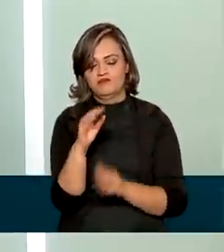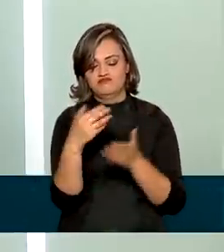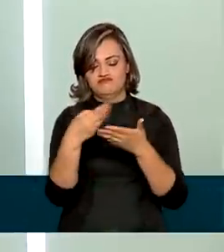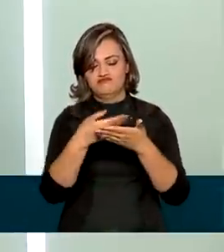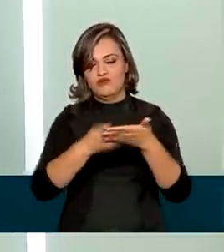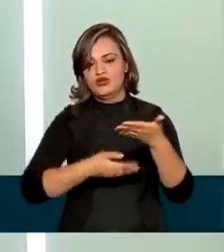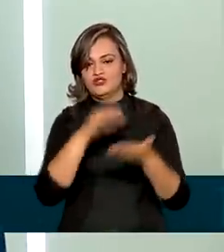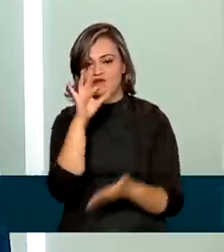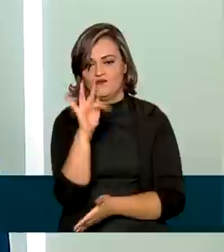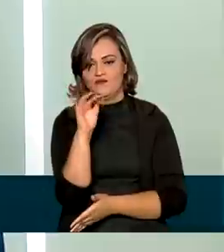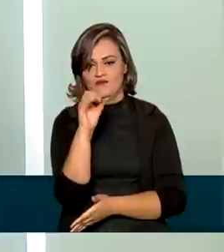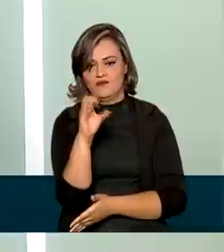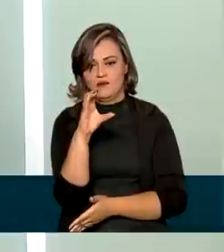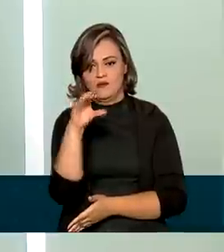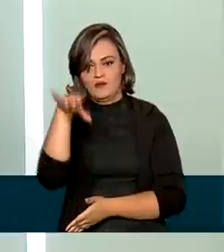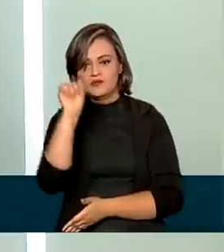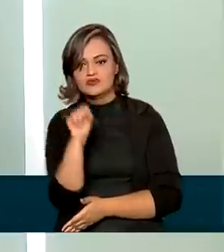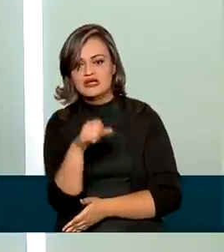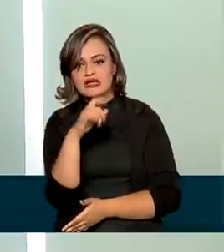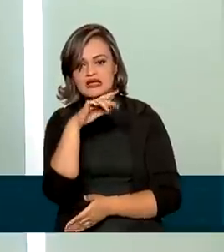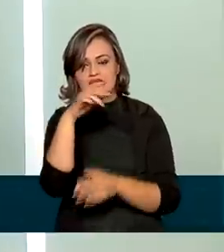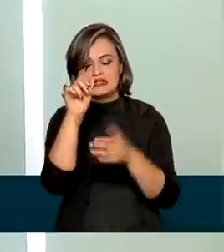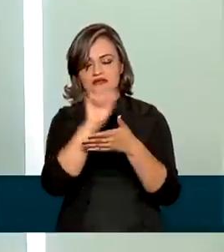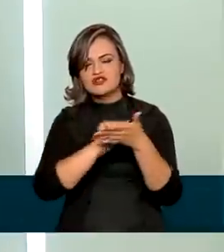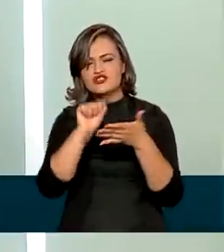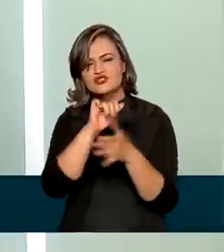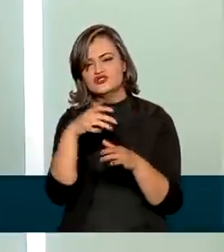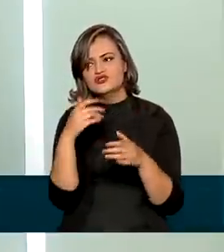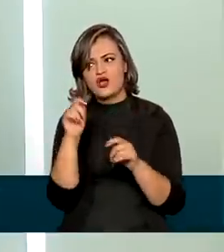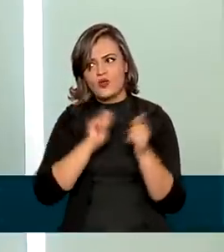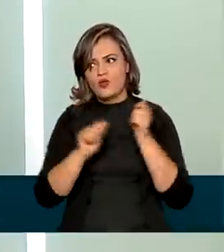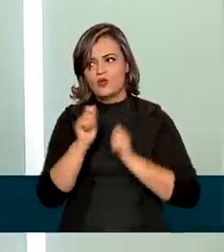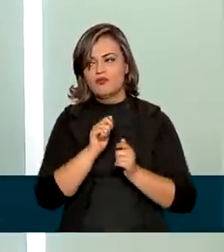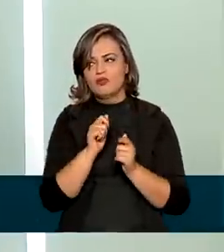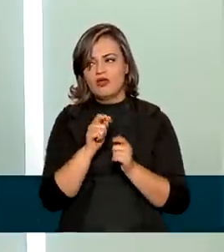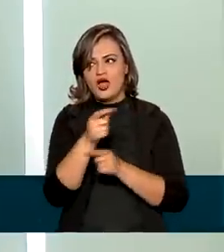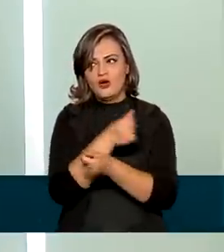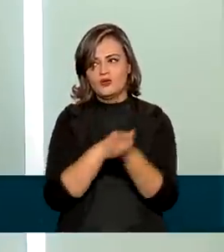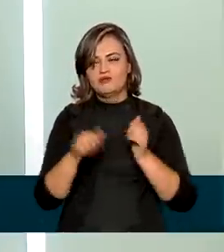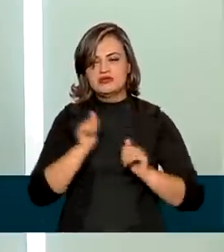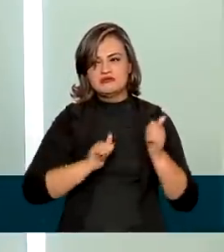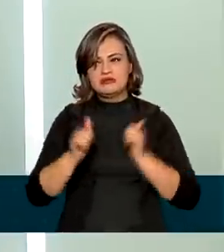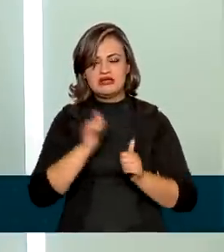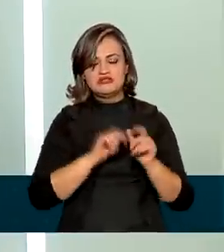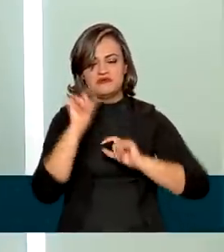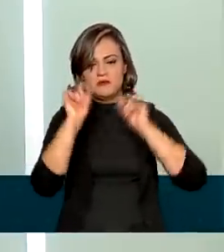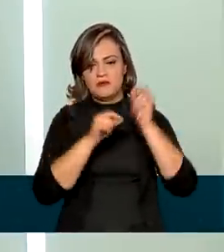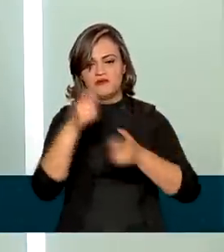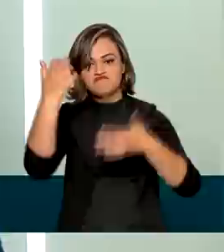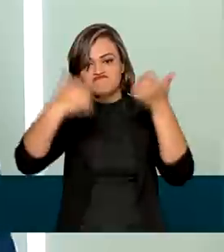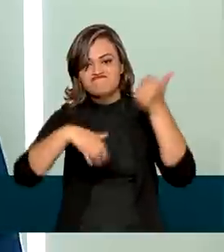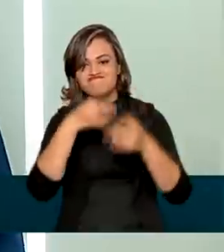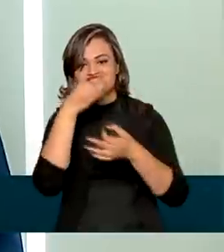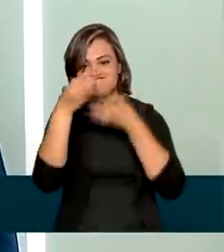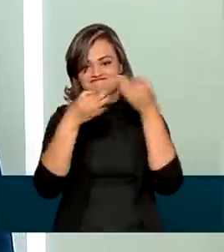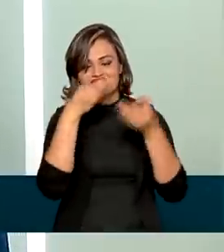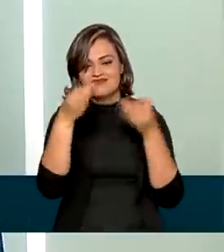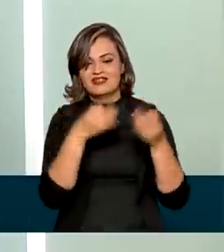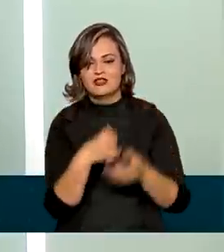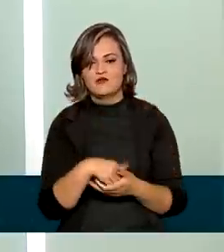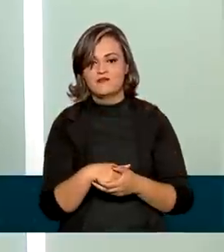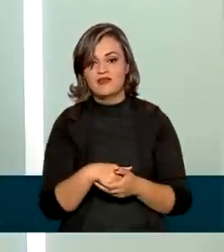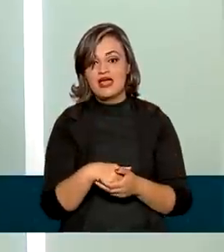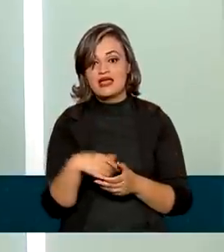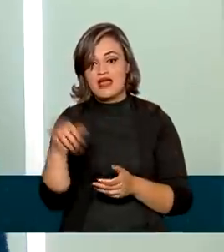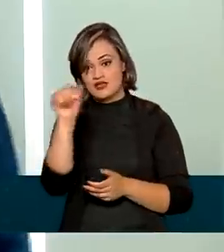onde os agentes econômicos expressam as suas expectativas sobre a economia brasileira. E nesse caso, os agentes